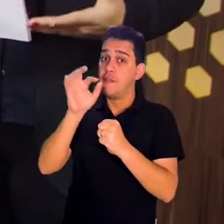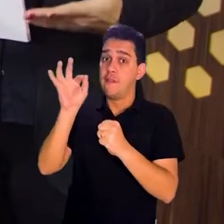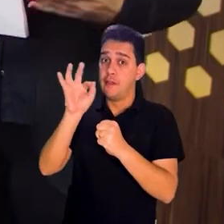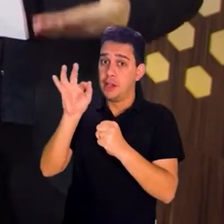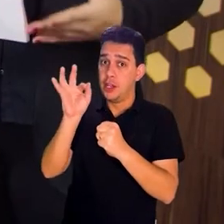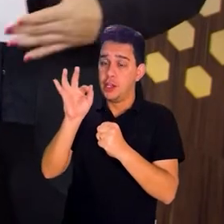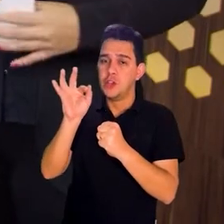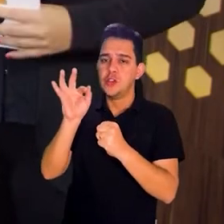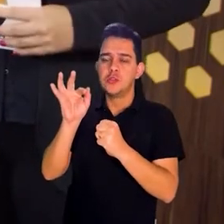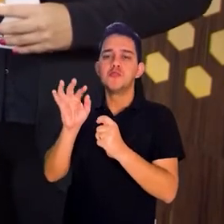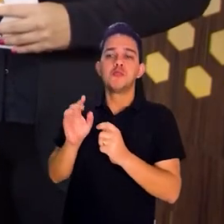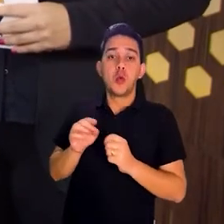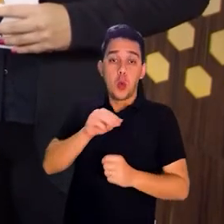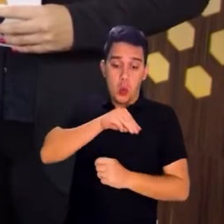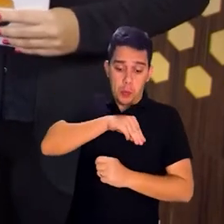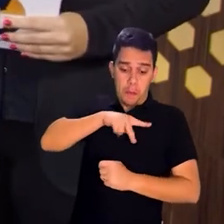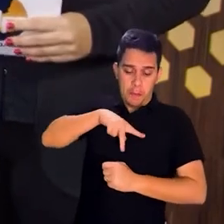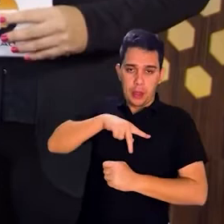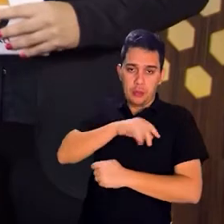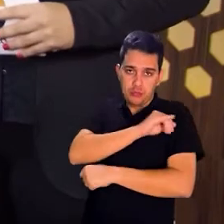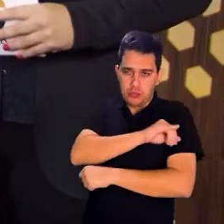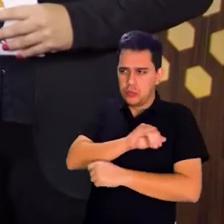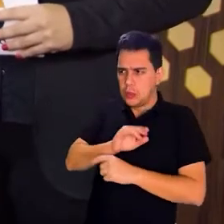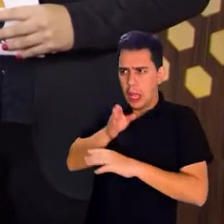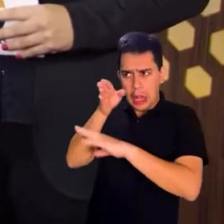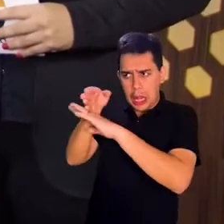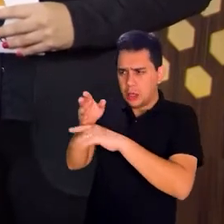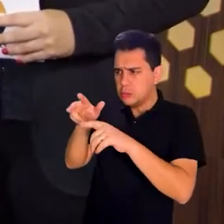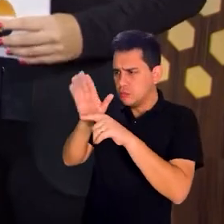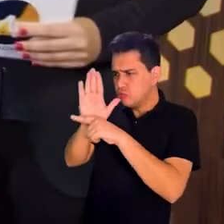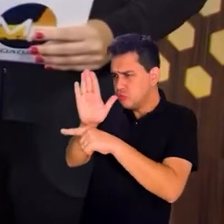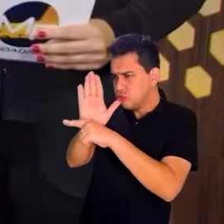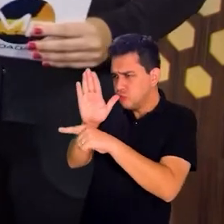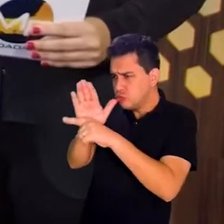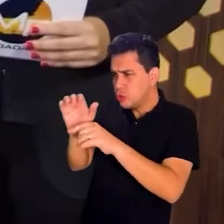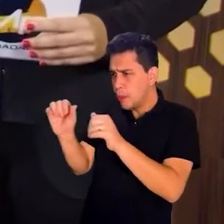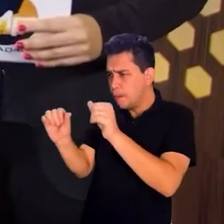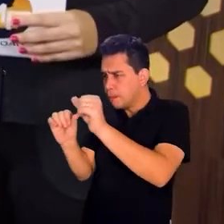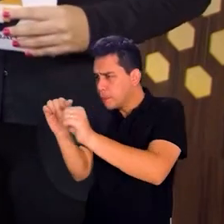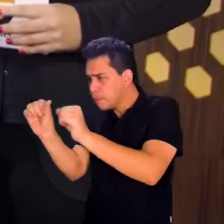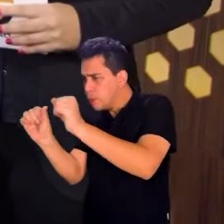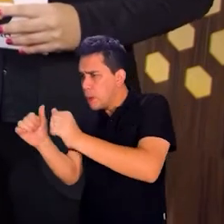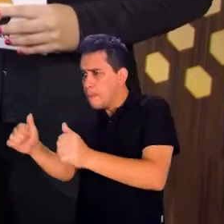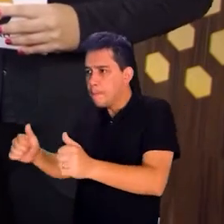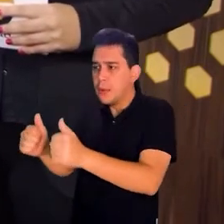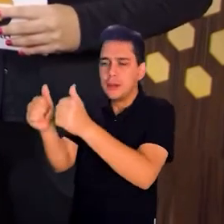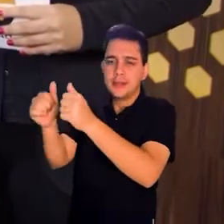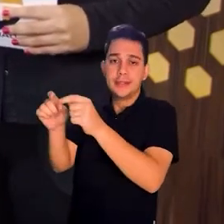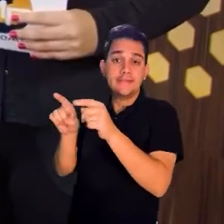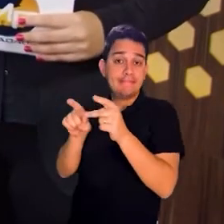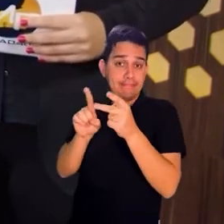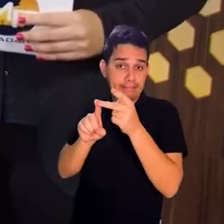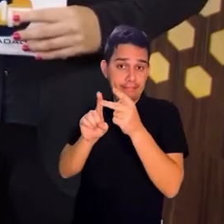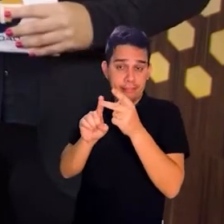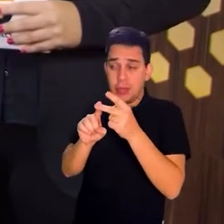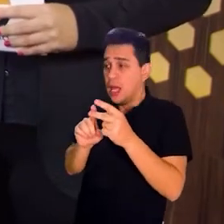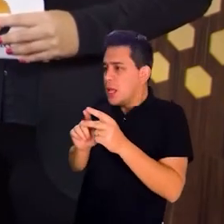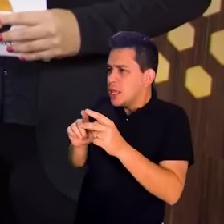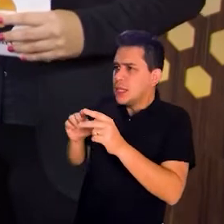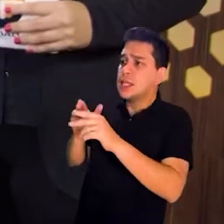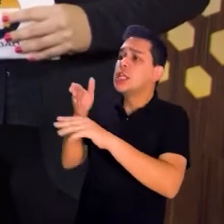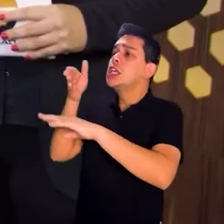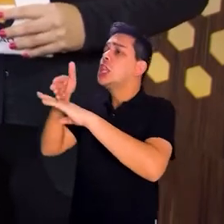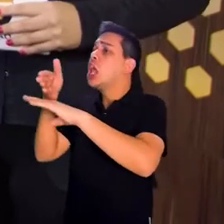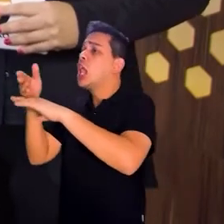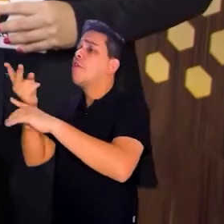para enfrentar as graves consequências causadas pelas chuvas e para implementar medidas de prevenção e mitigação de